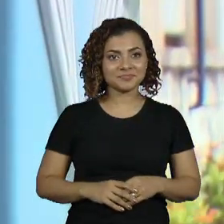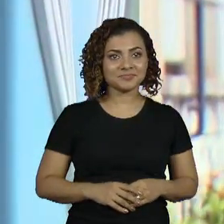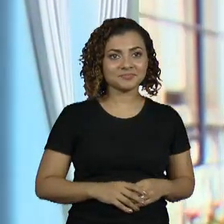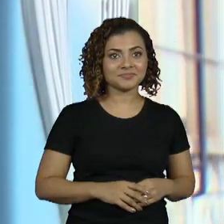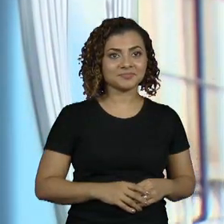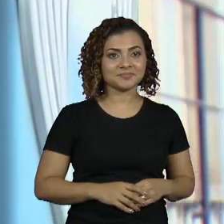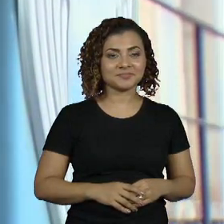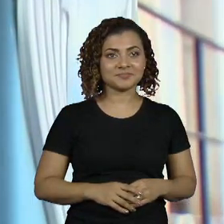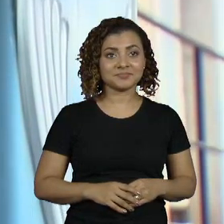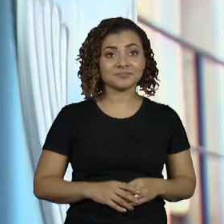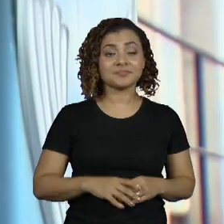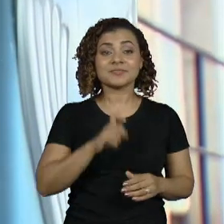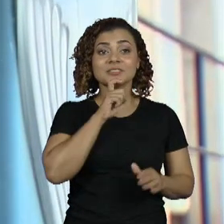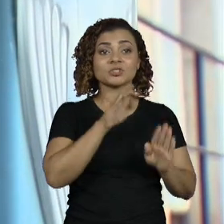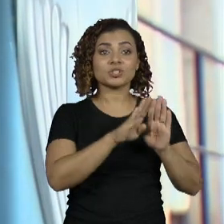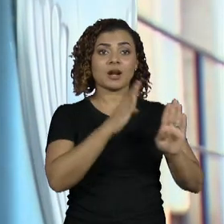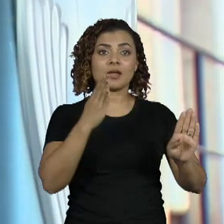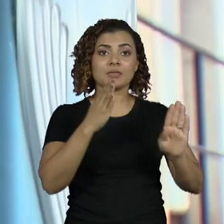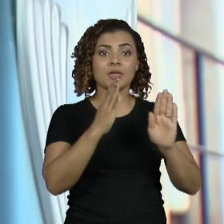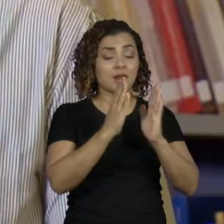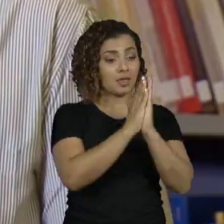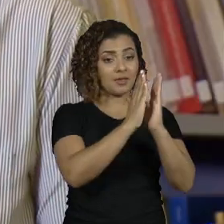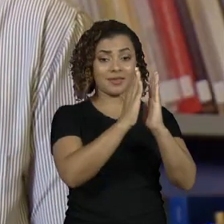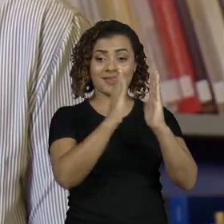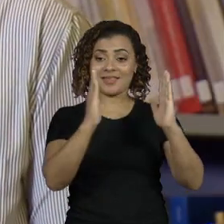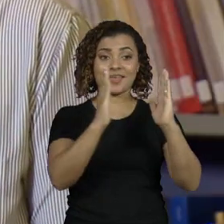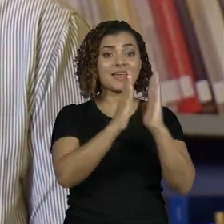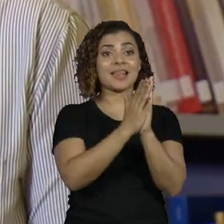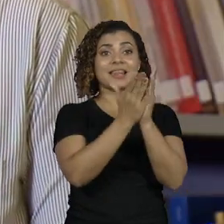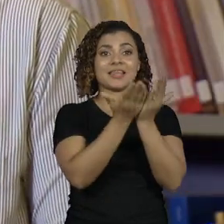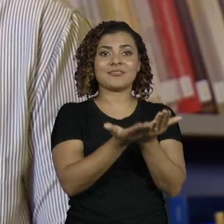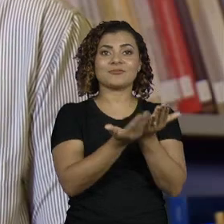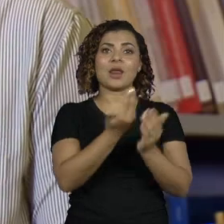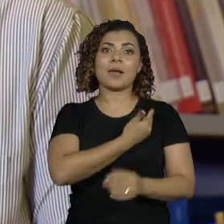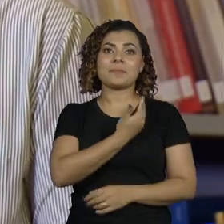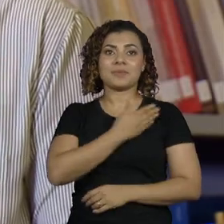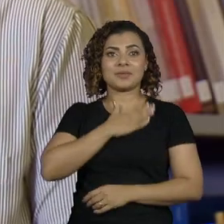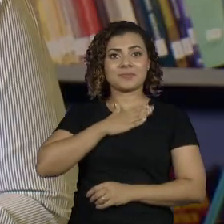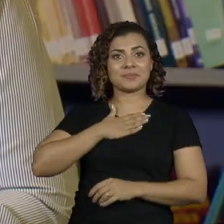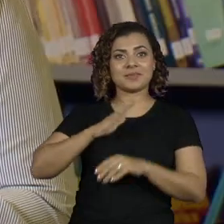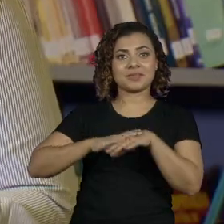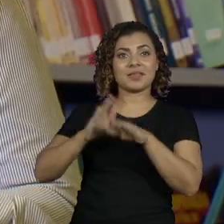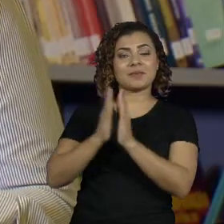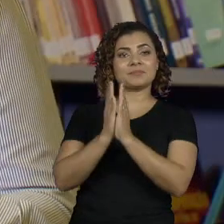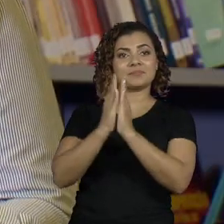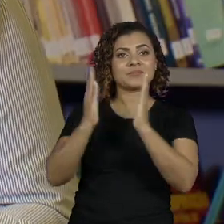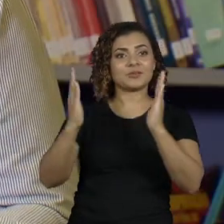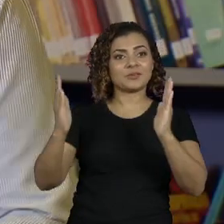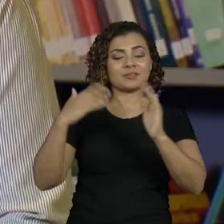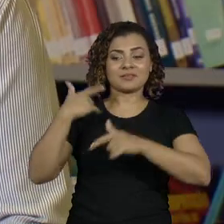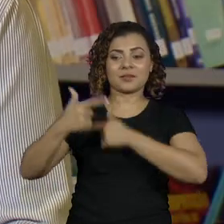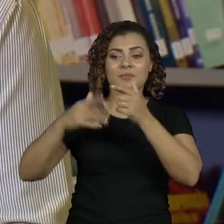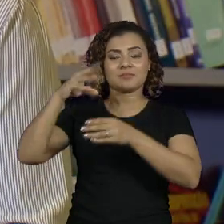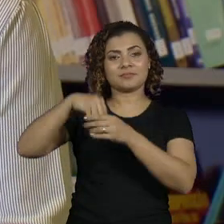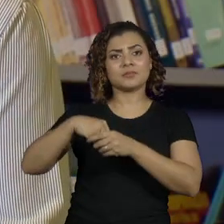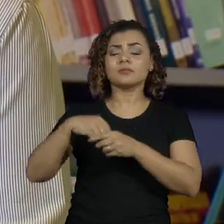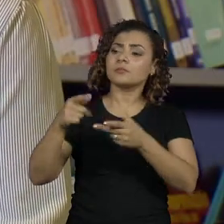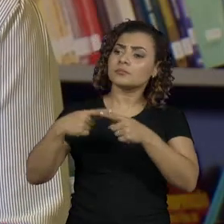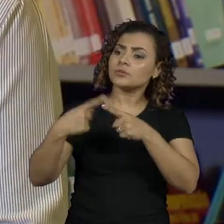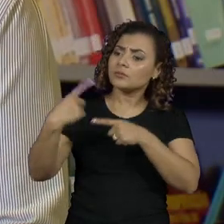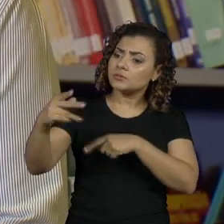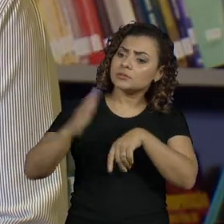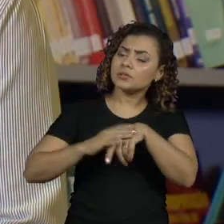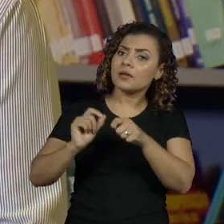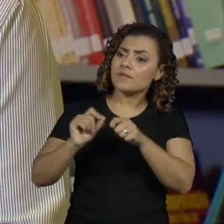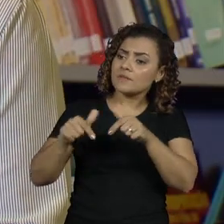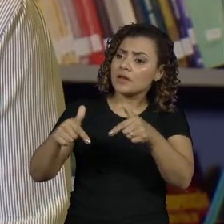A geladeira de livro nasceu com uma conversa com a colega minha, bibliotecária. Ela disse assim, Juan, por que você não faz